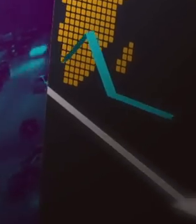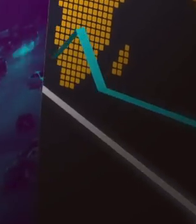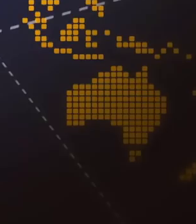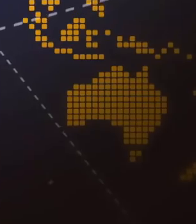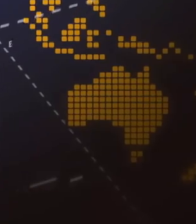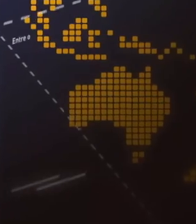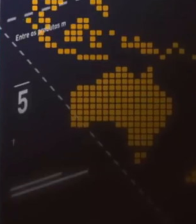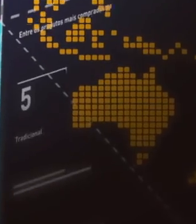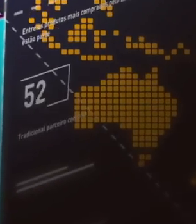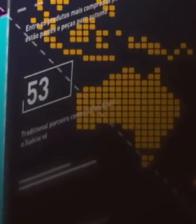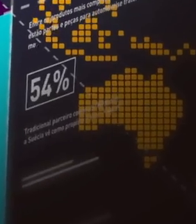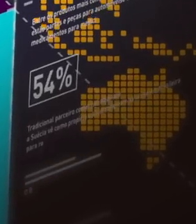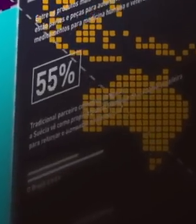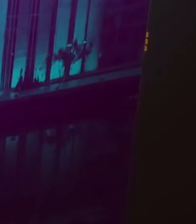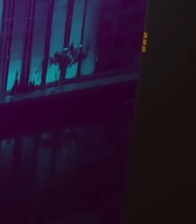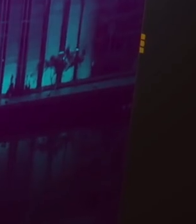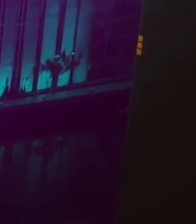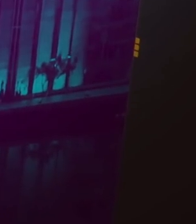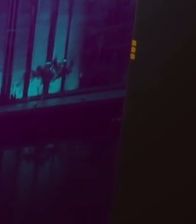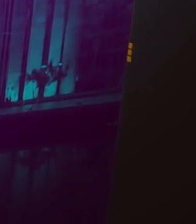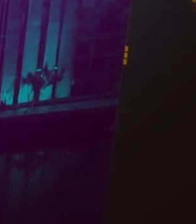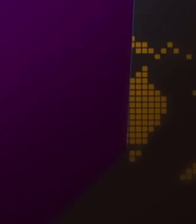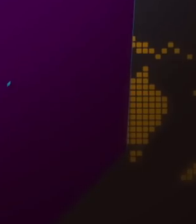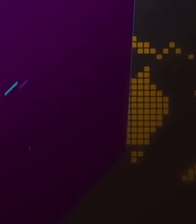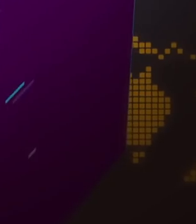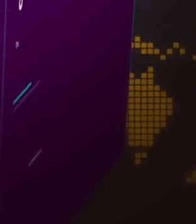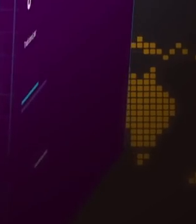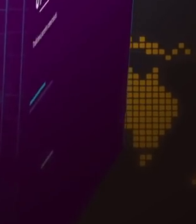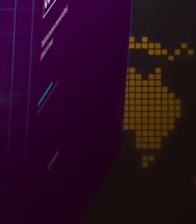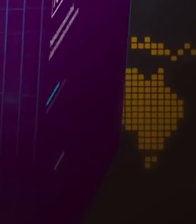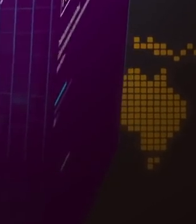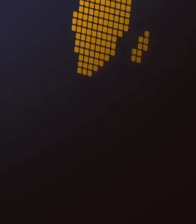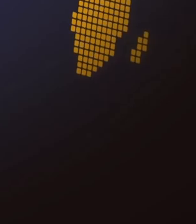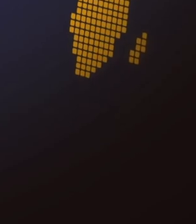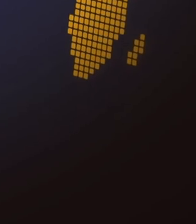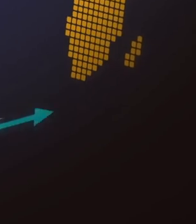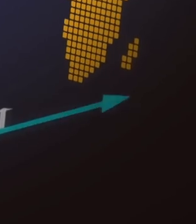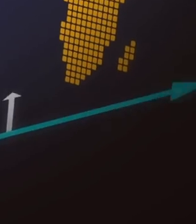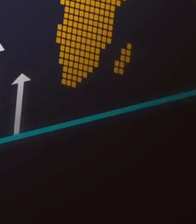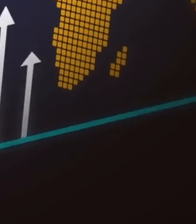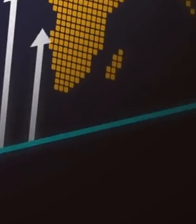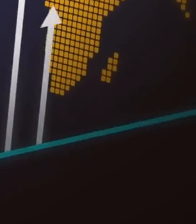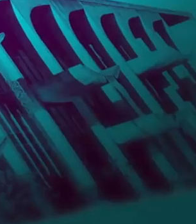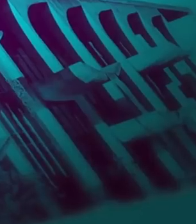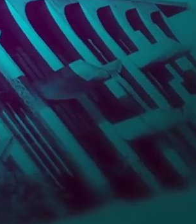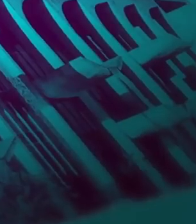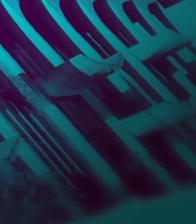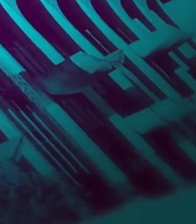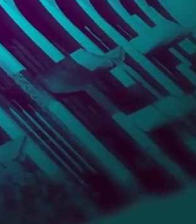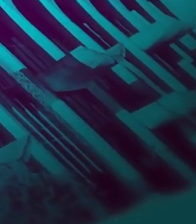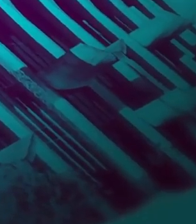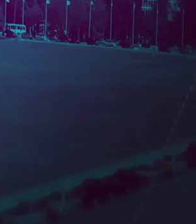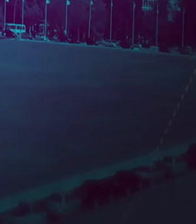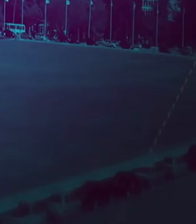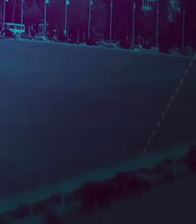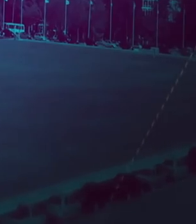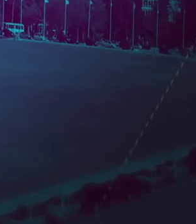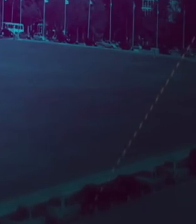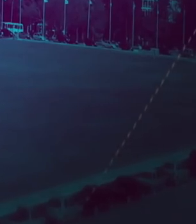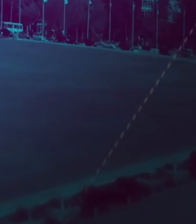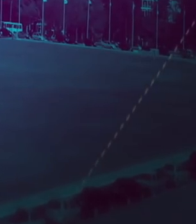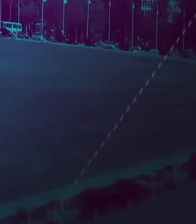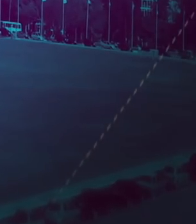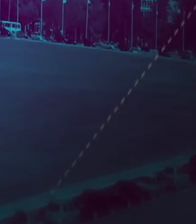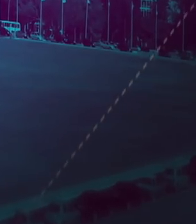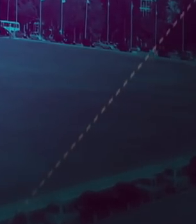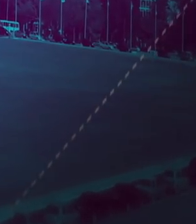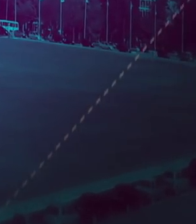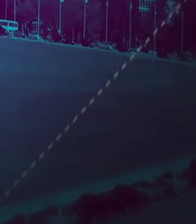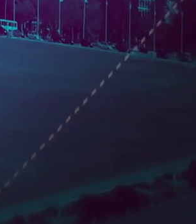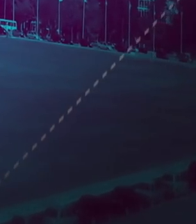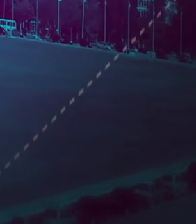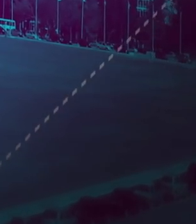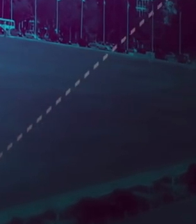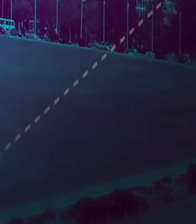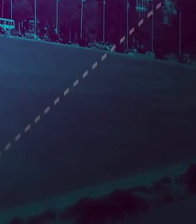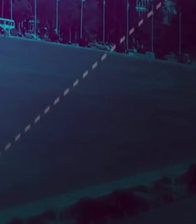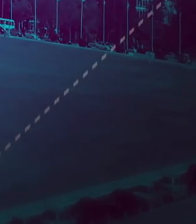Botânico